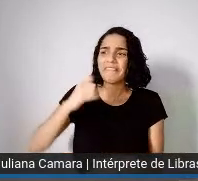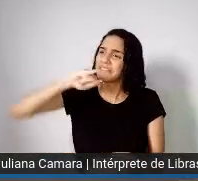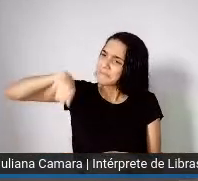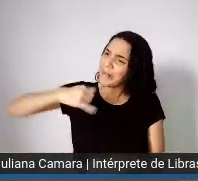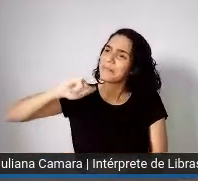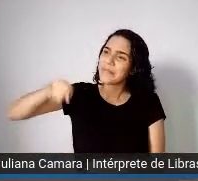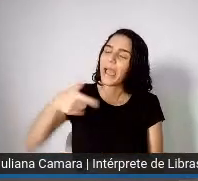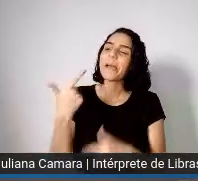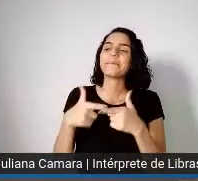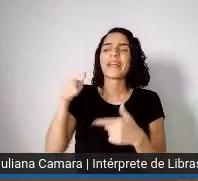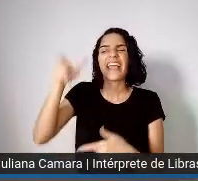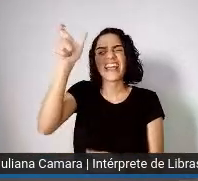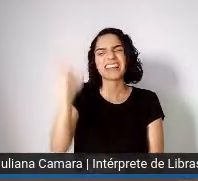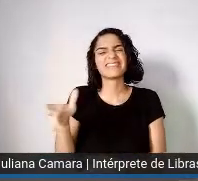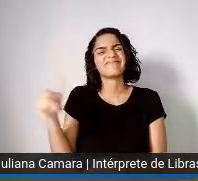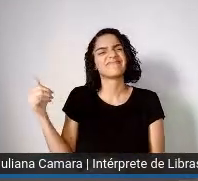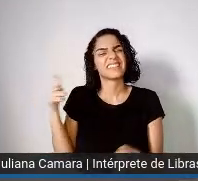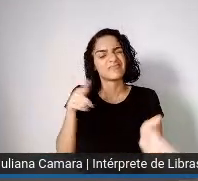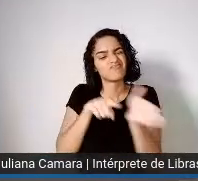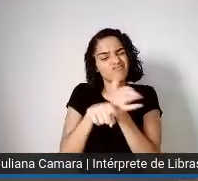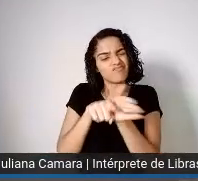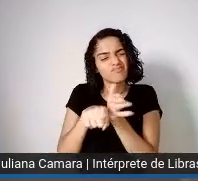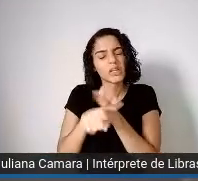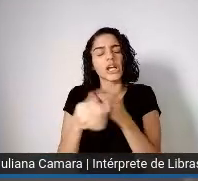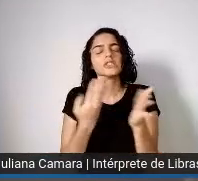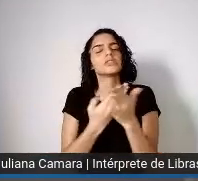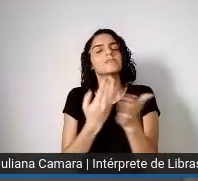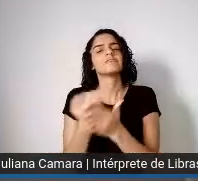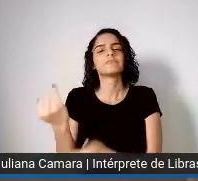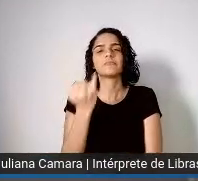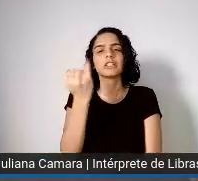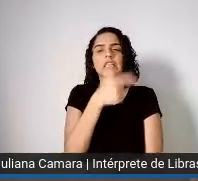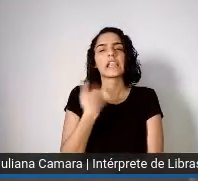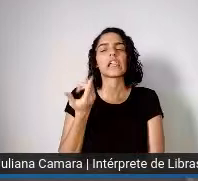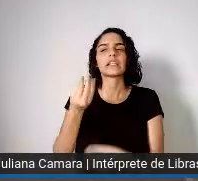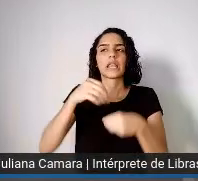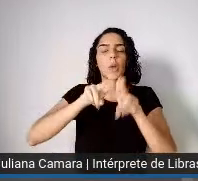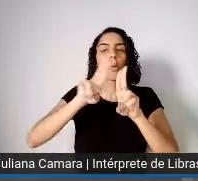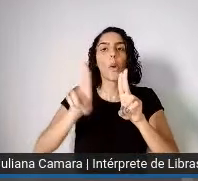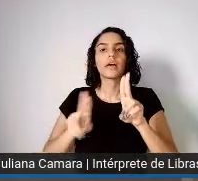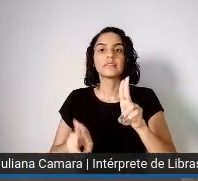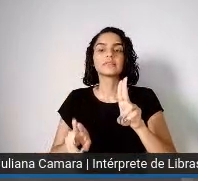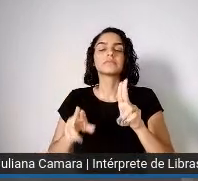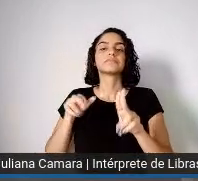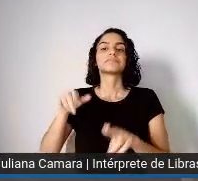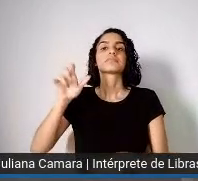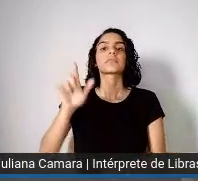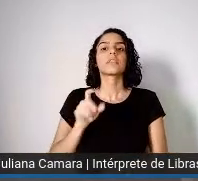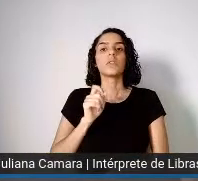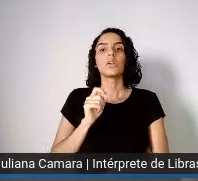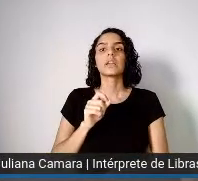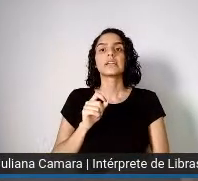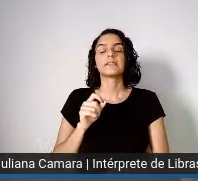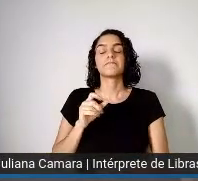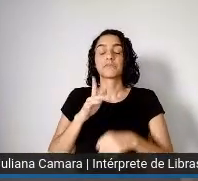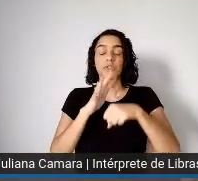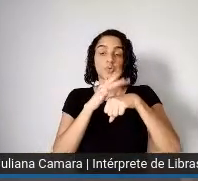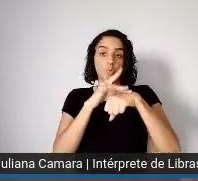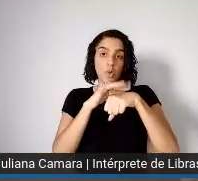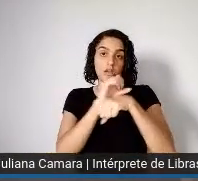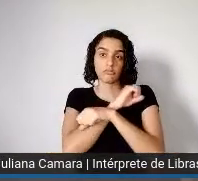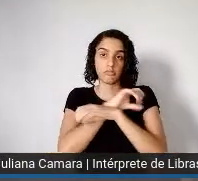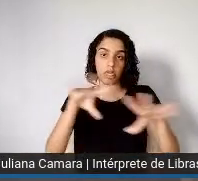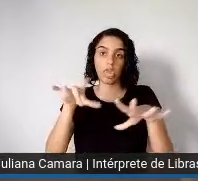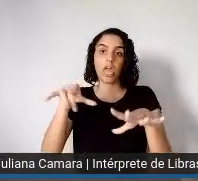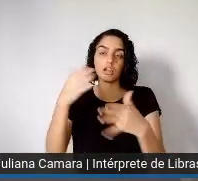tem sido um estudioso muito importante para a gente, da UFRJ, estudioso de doenças infecciosas, enfim,